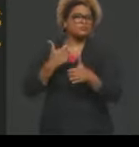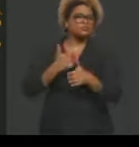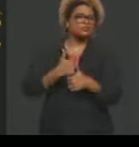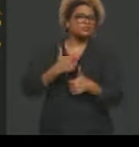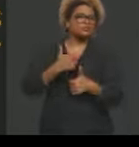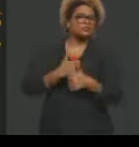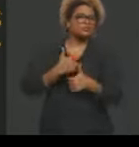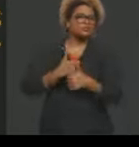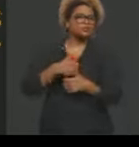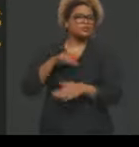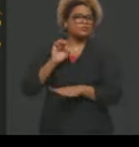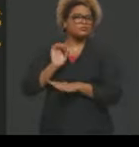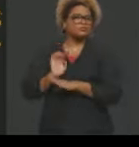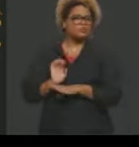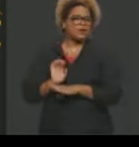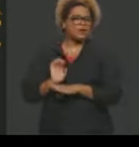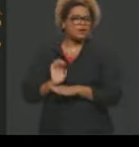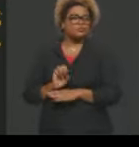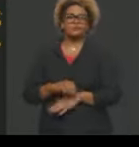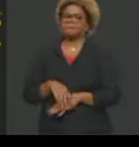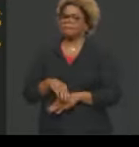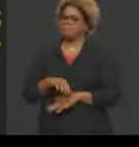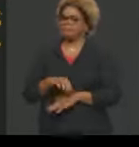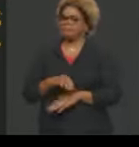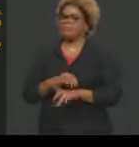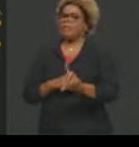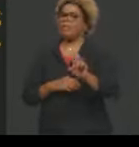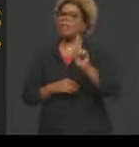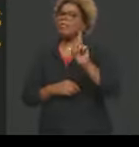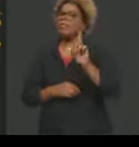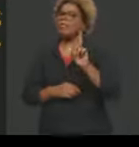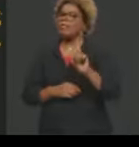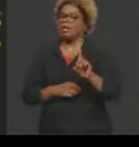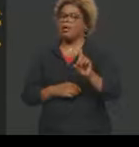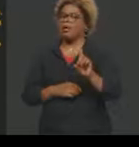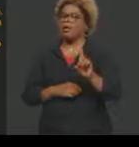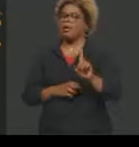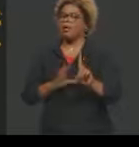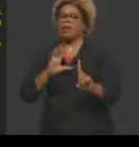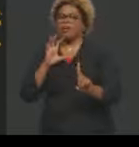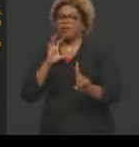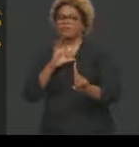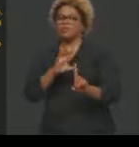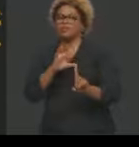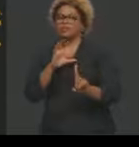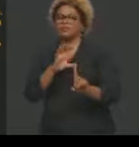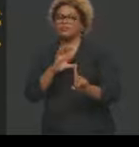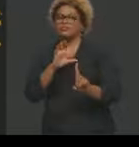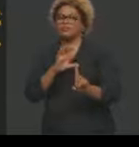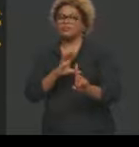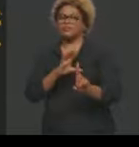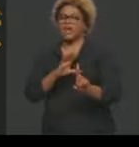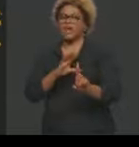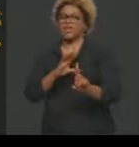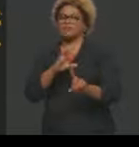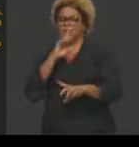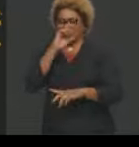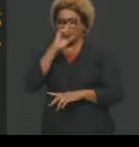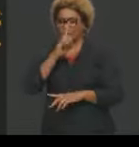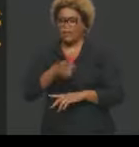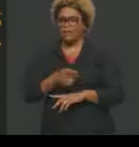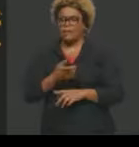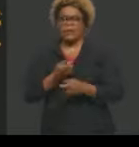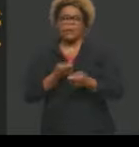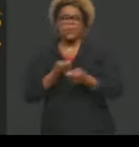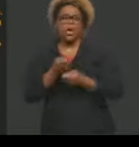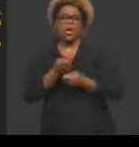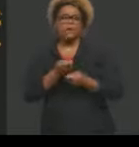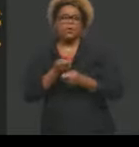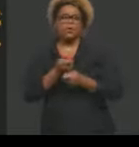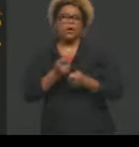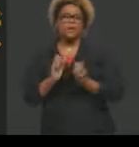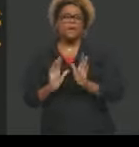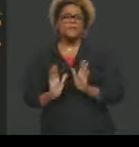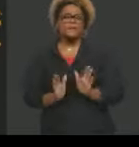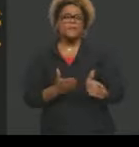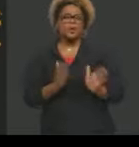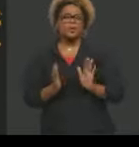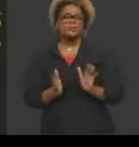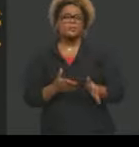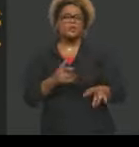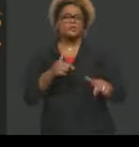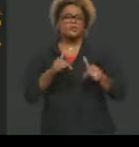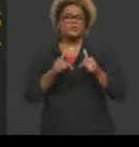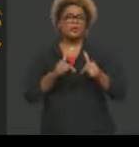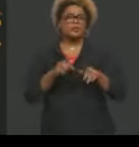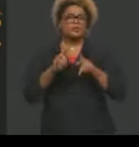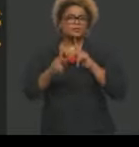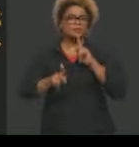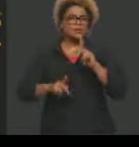direta do Estado. Letra D, pela intervenção direta no domínio econômico, com vistas à produção de bens e serviços à